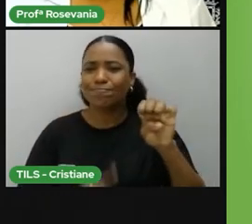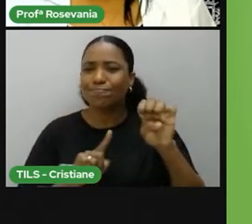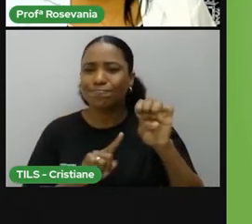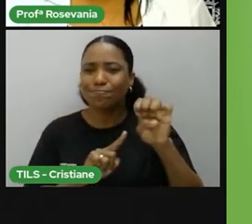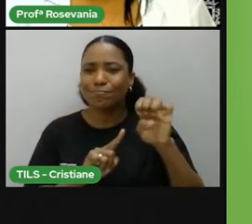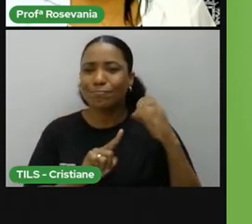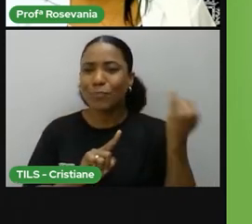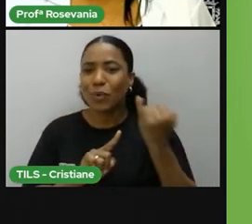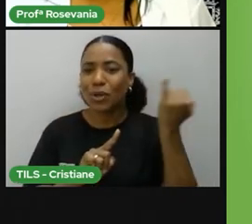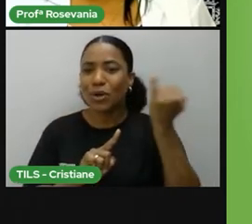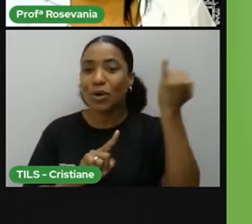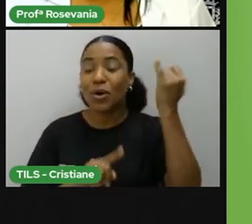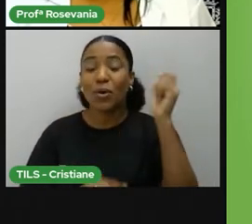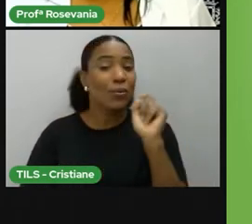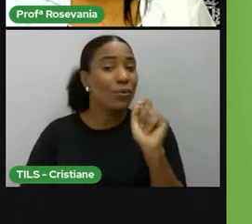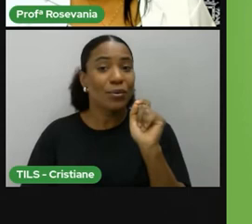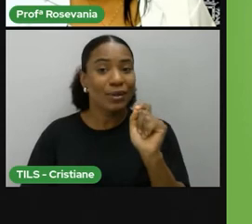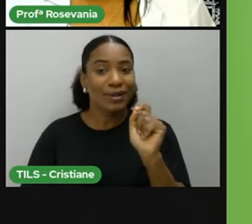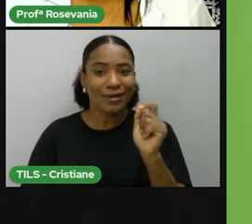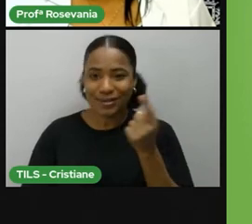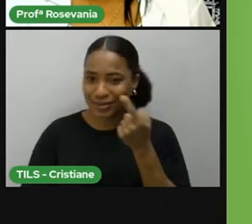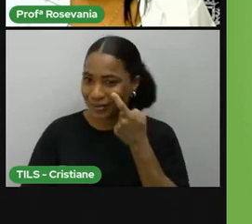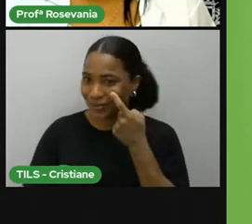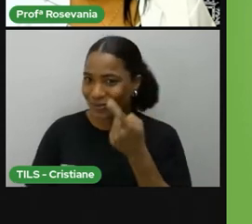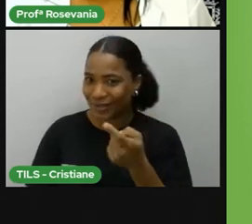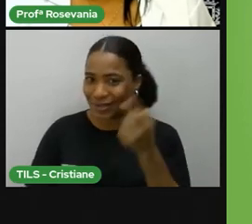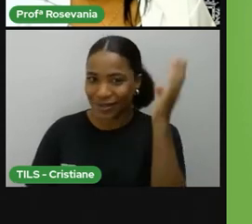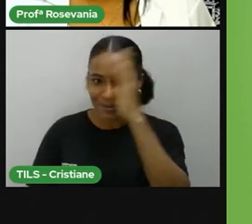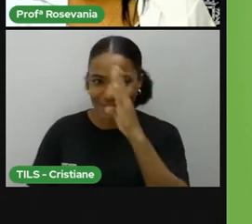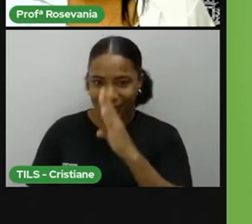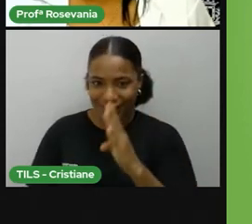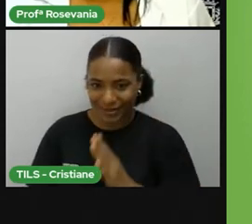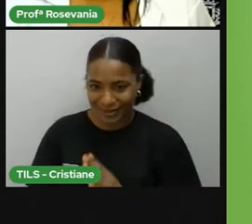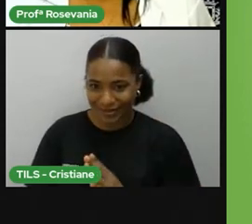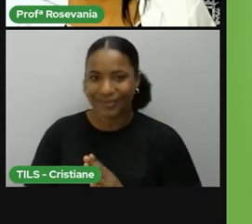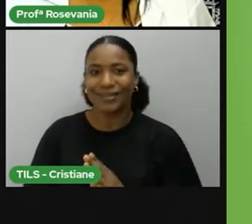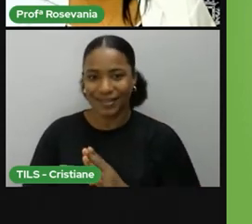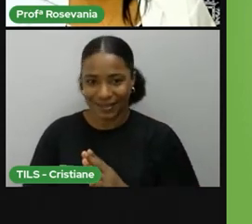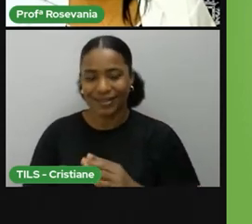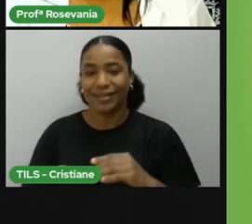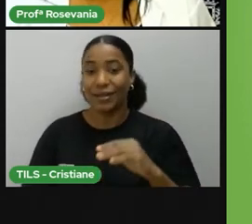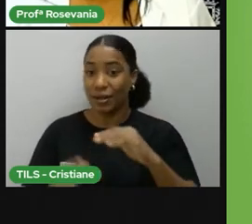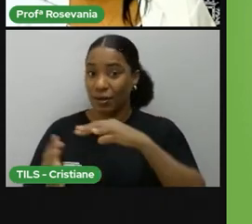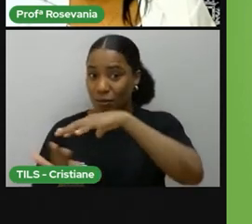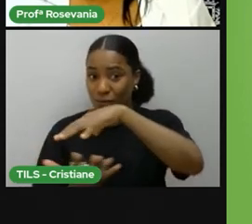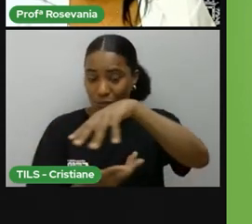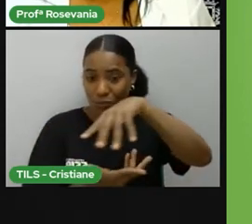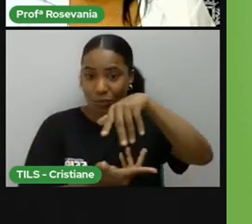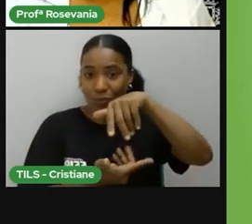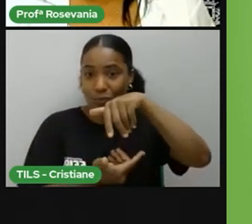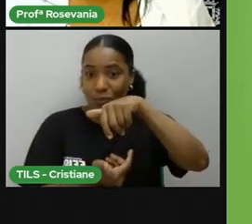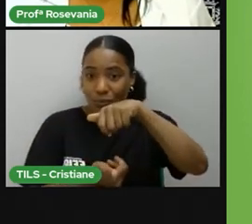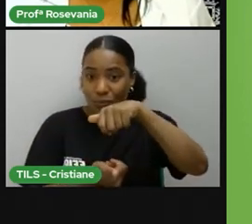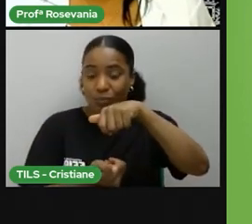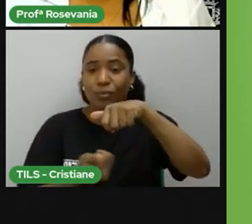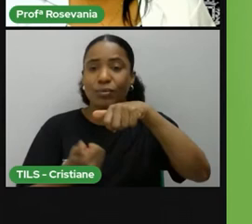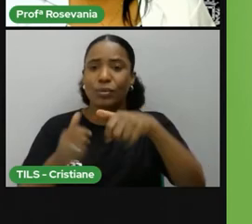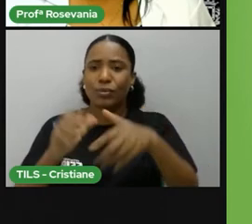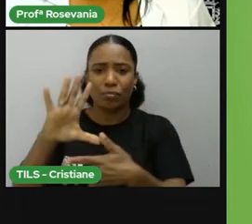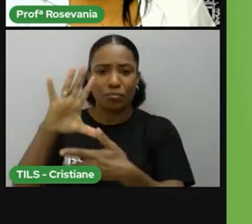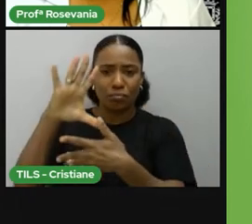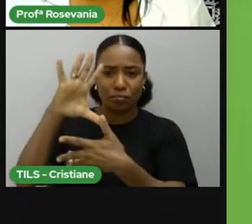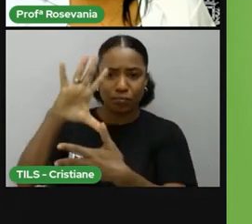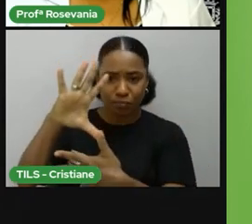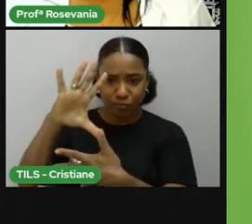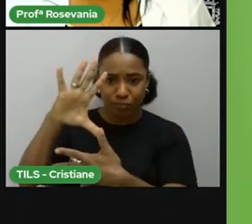vocês estão vendo aqui o Brasil, primeiro, dividir Hemisfério Norte e Hemisfério Sul e aqui, o território brasileiro, na